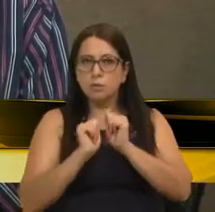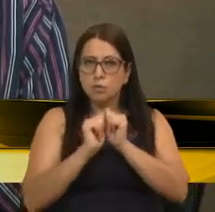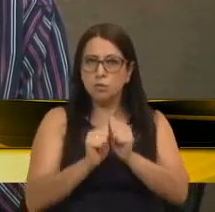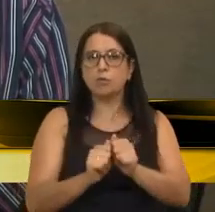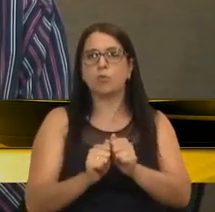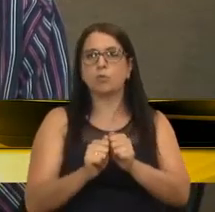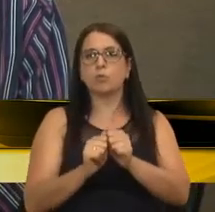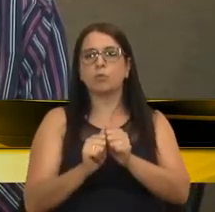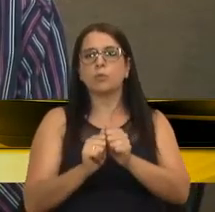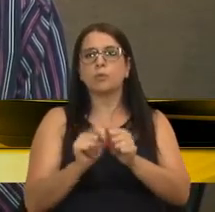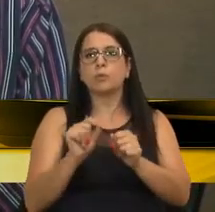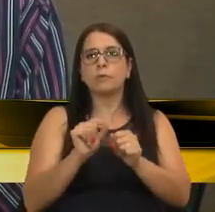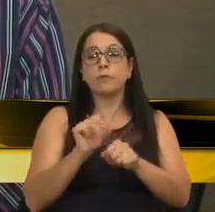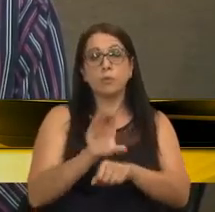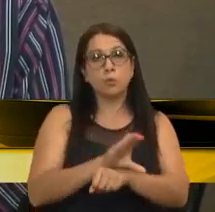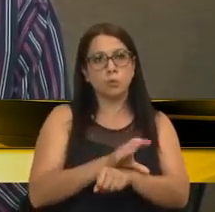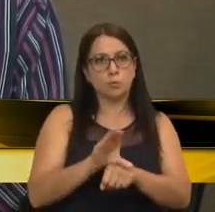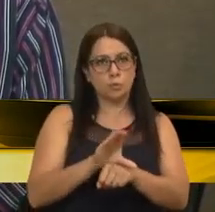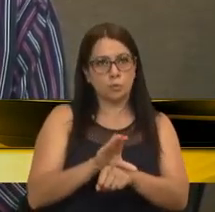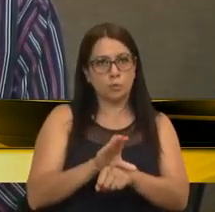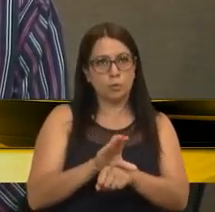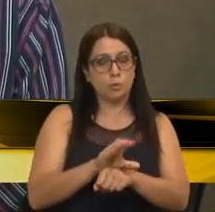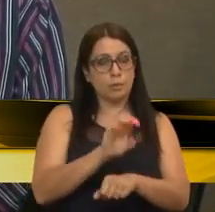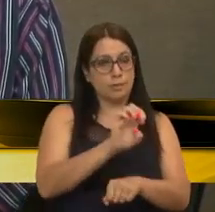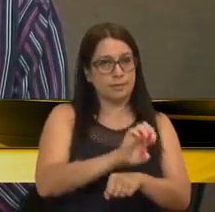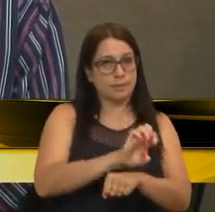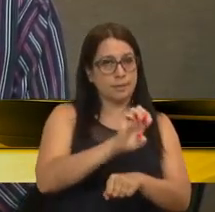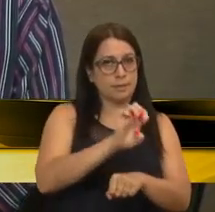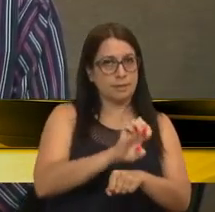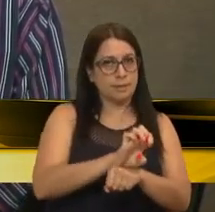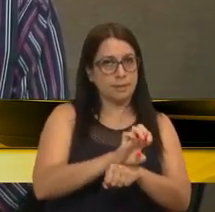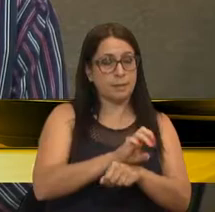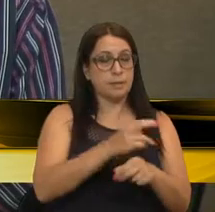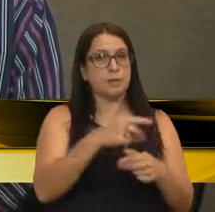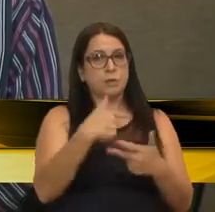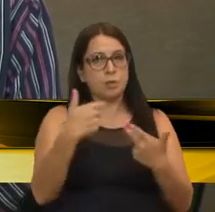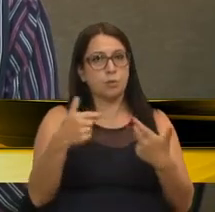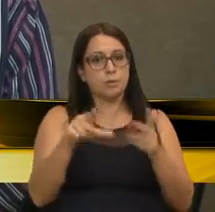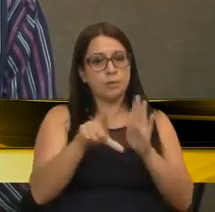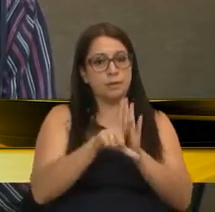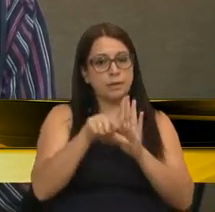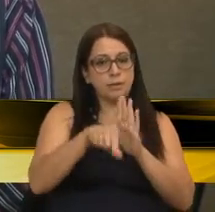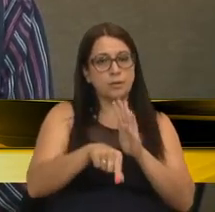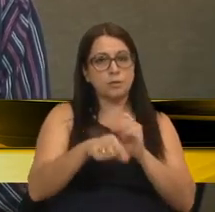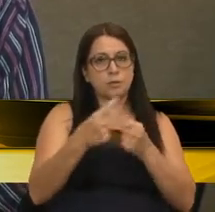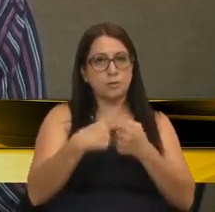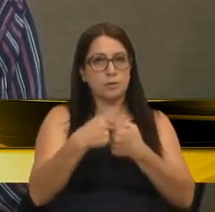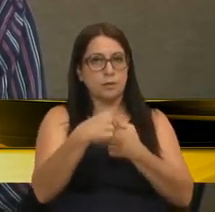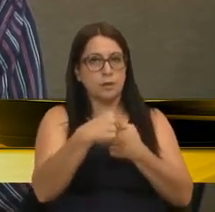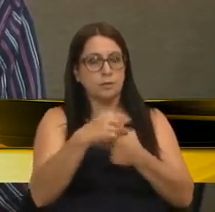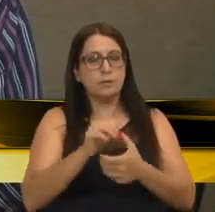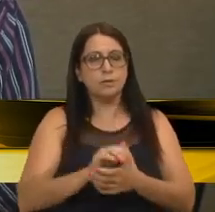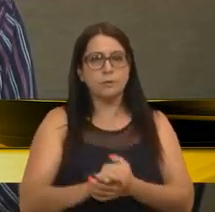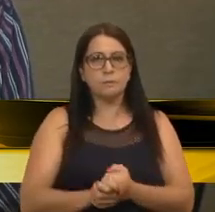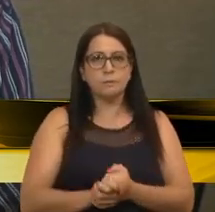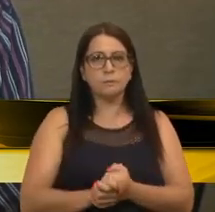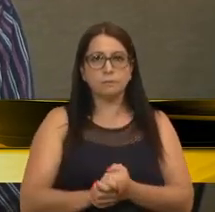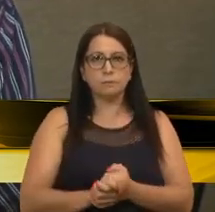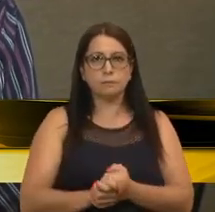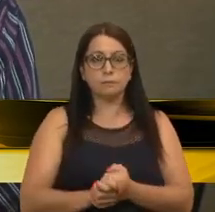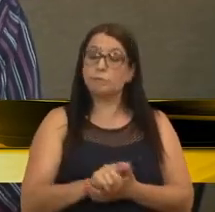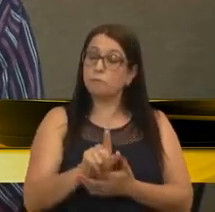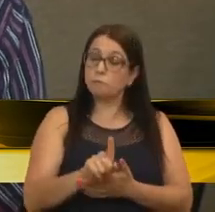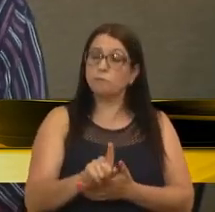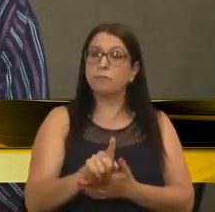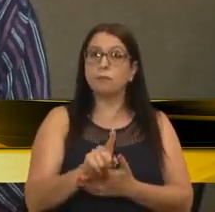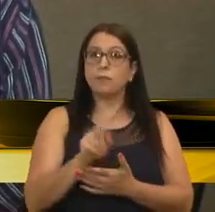inclusive, a elaboração das constituições estaduais e respectivas leis orgânicas. Nesse